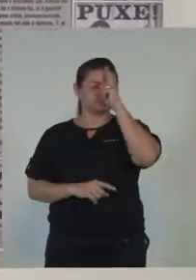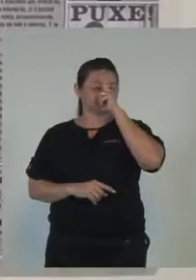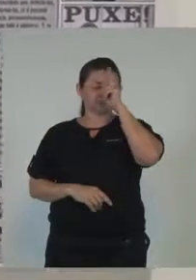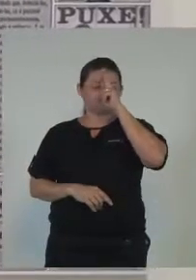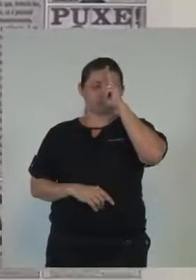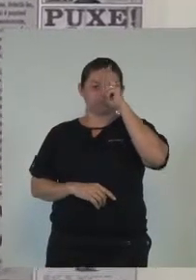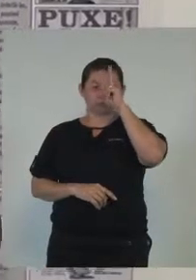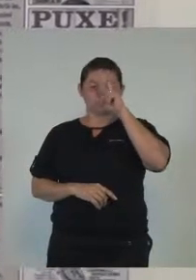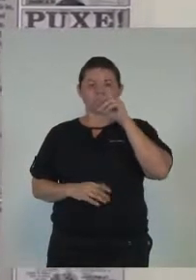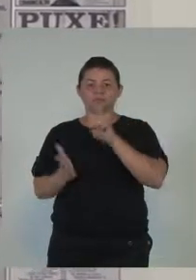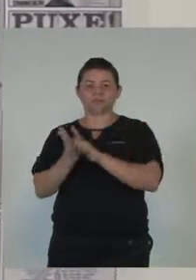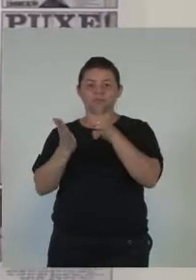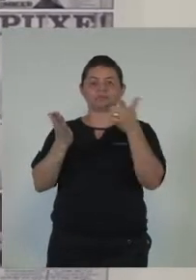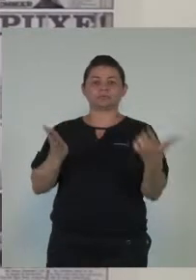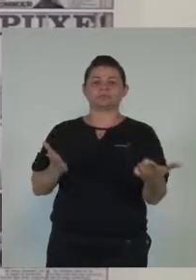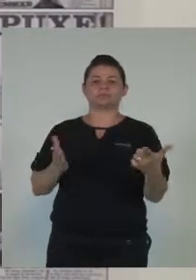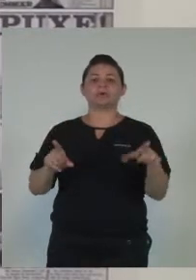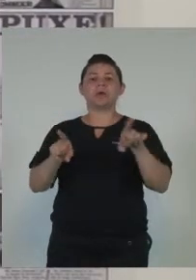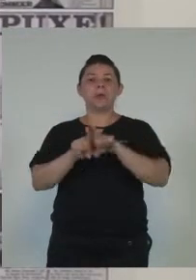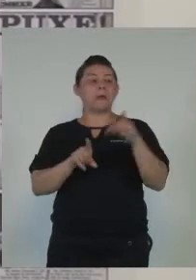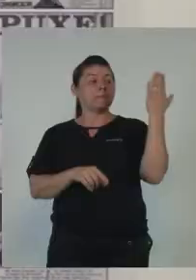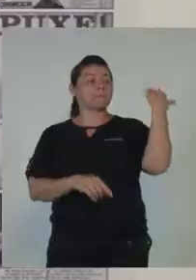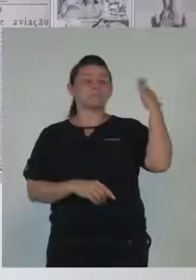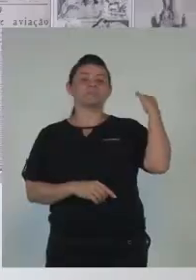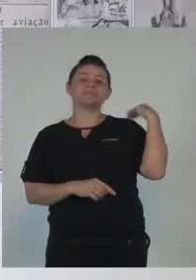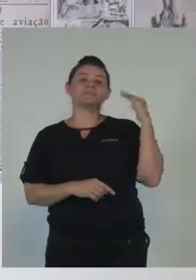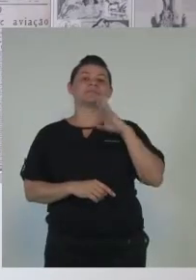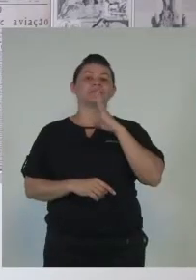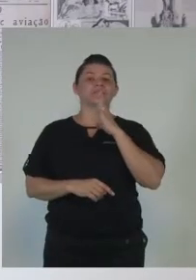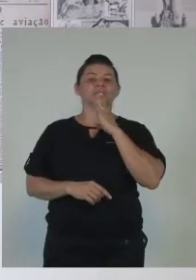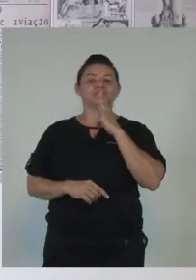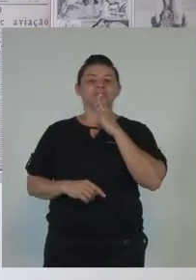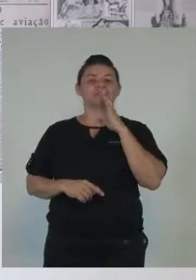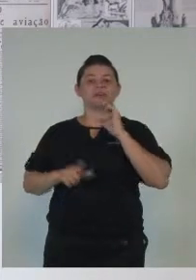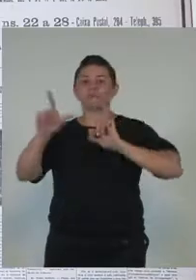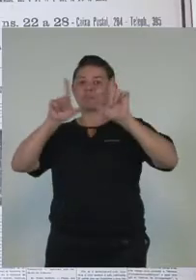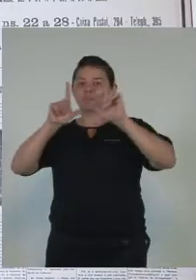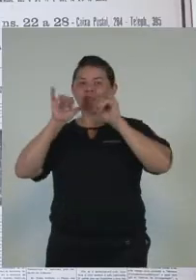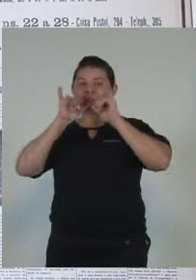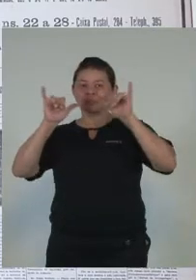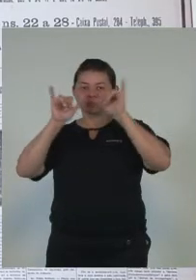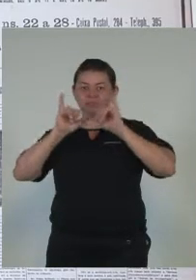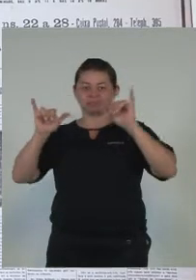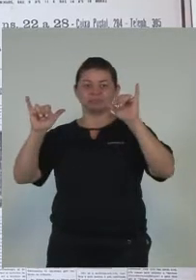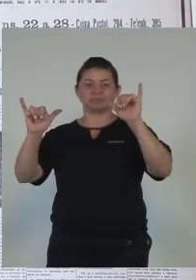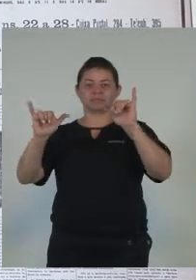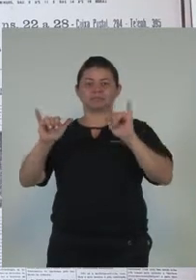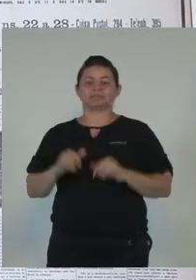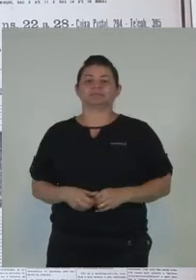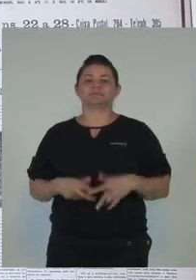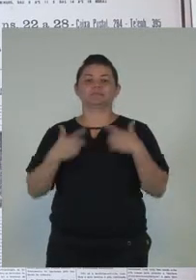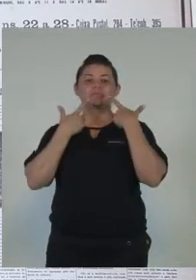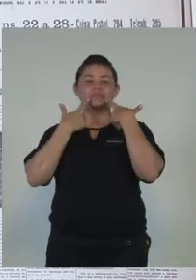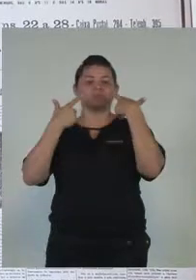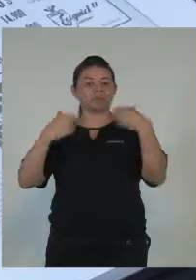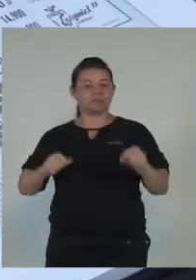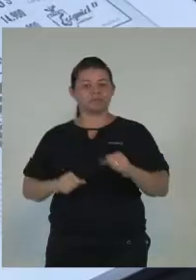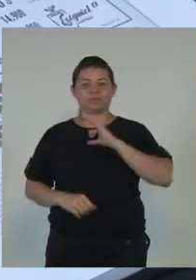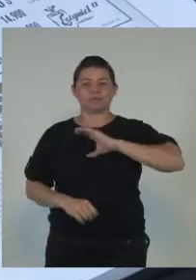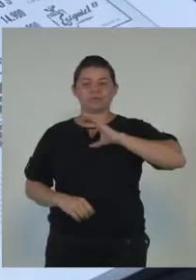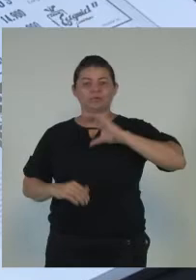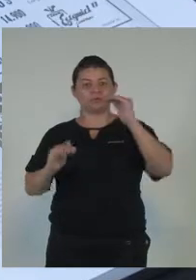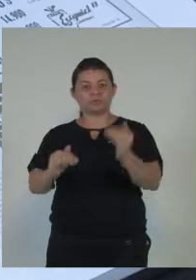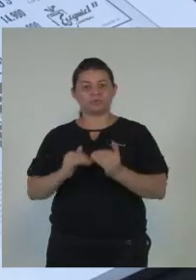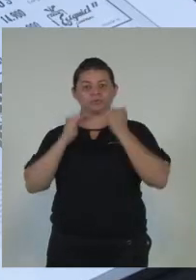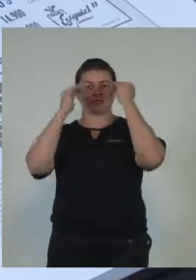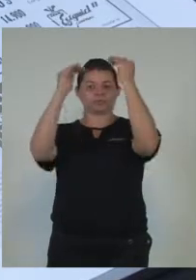possível ver também como eram as propagandas antigamente. Elas mostram até mesmo como a língua portuguesa mudou. A